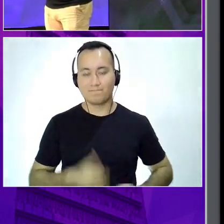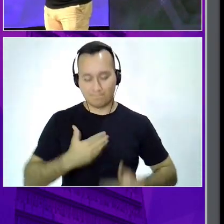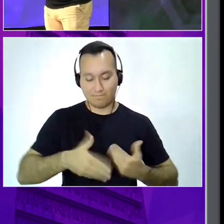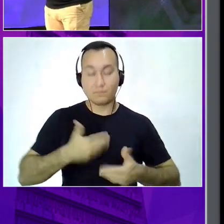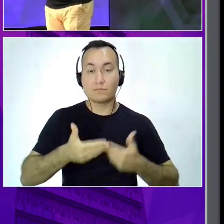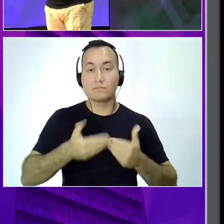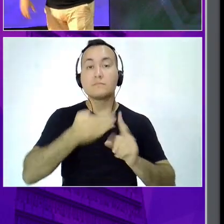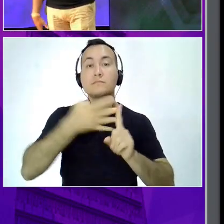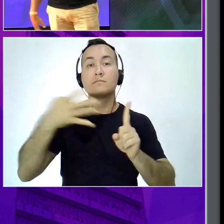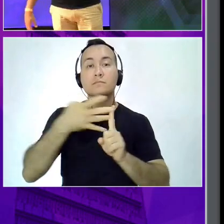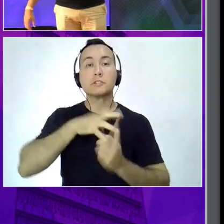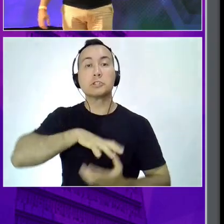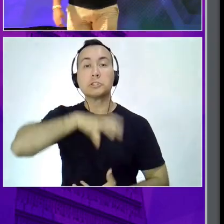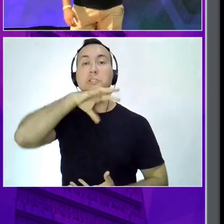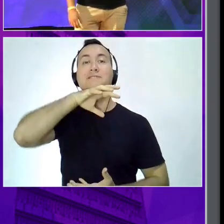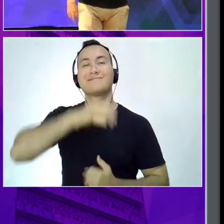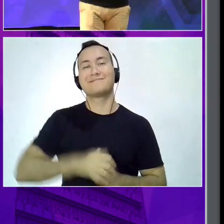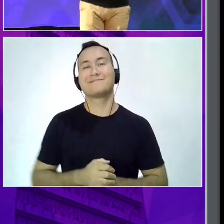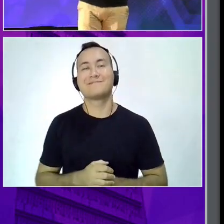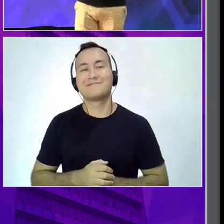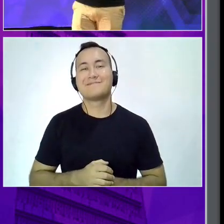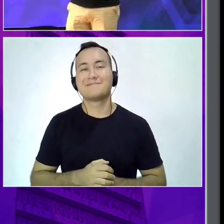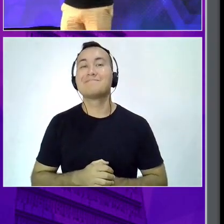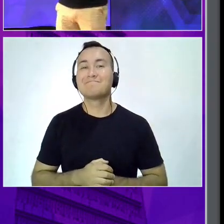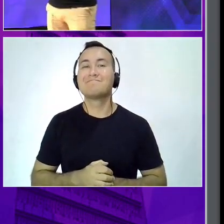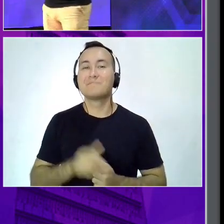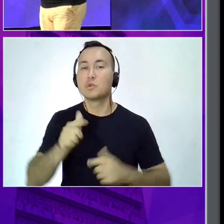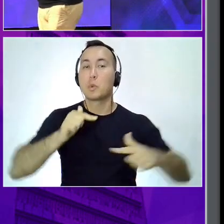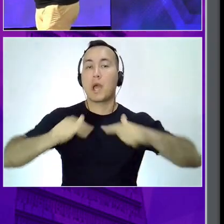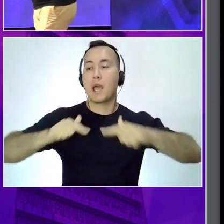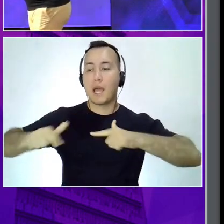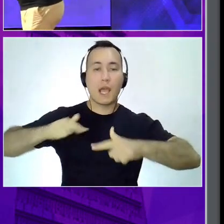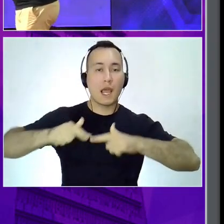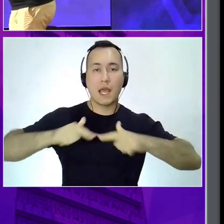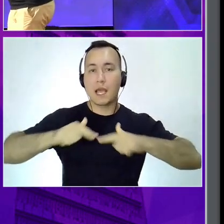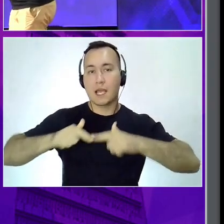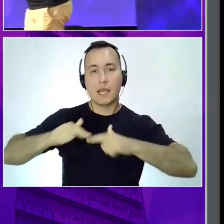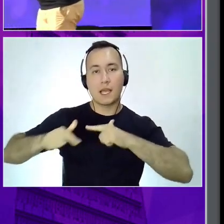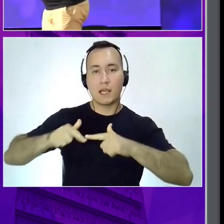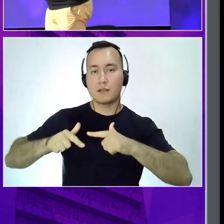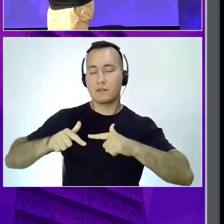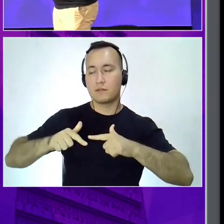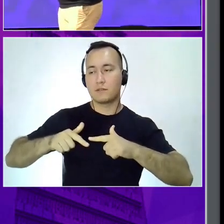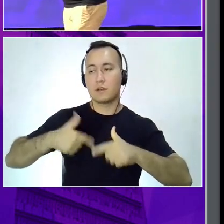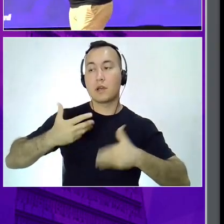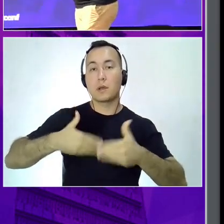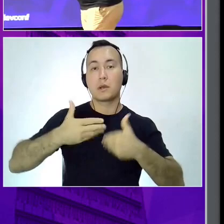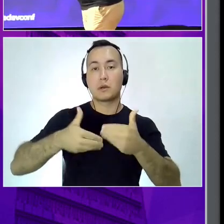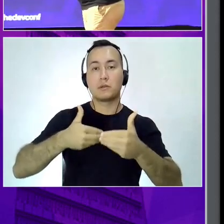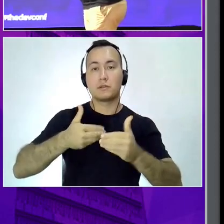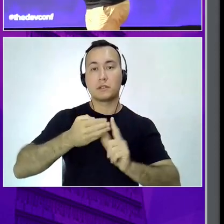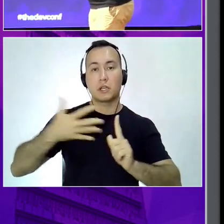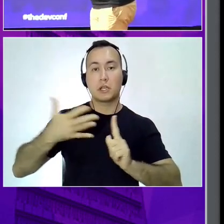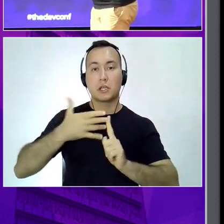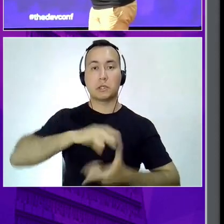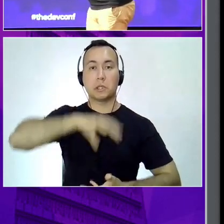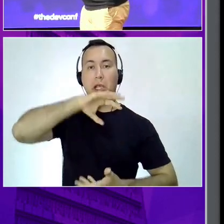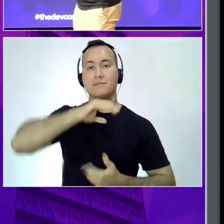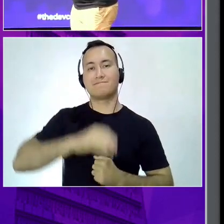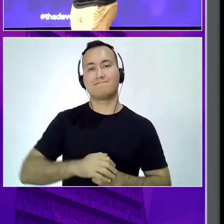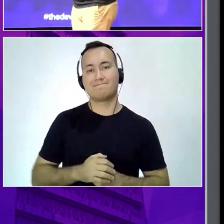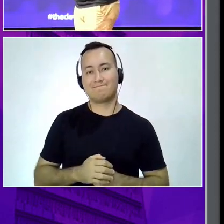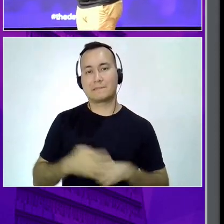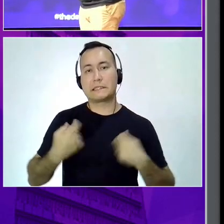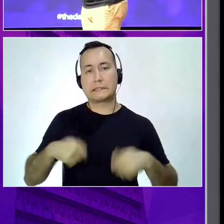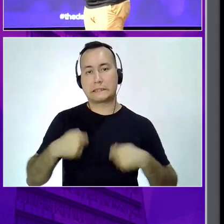toque, toque, toque. Segunda dica para ser um bom servidor. Faço porque é importante. Segundo, minha